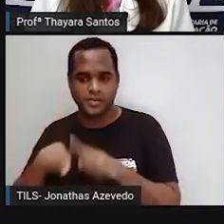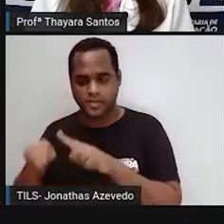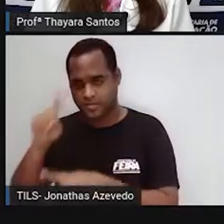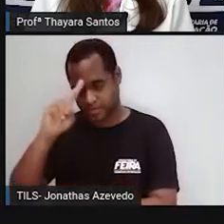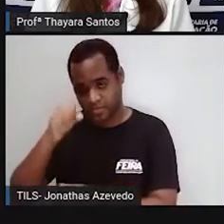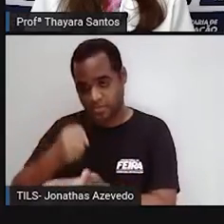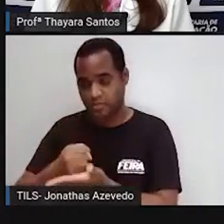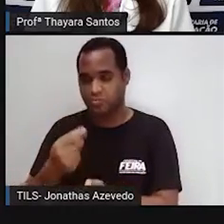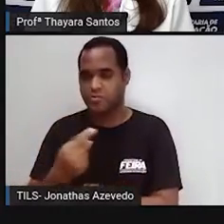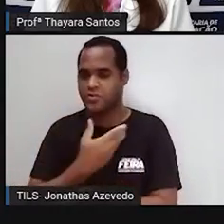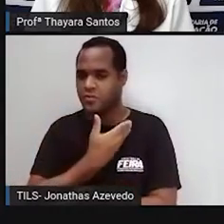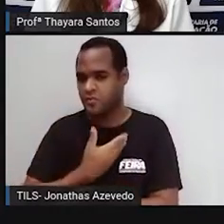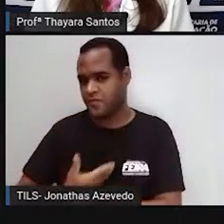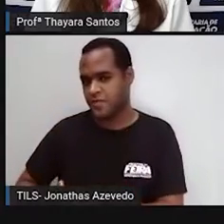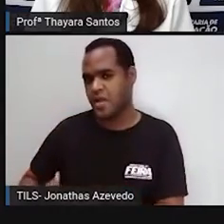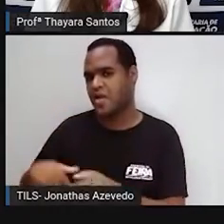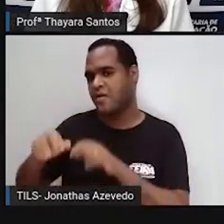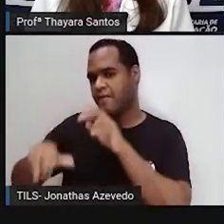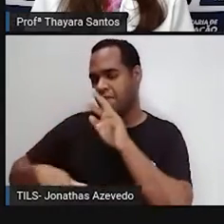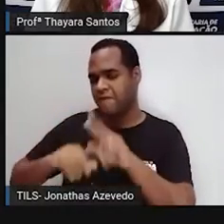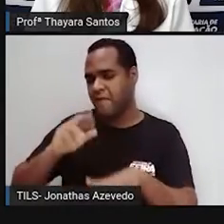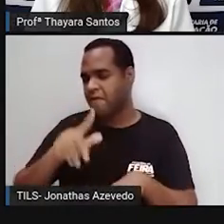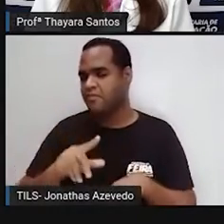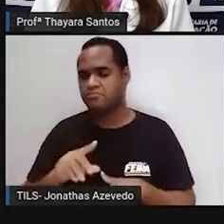governantes, as grandes indústrias,